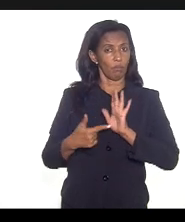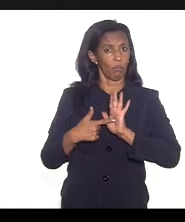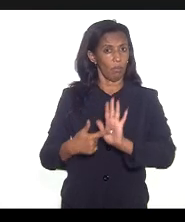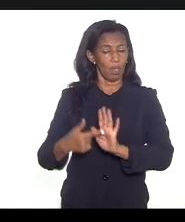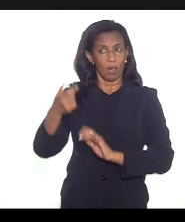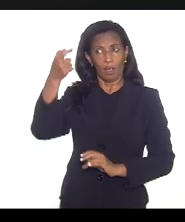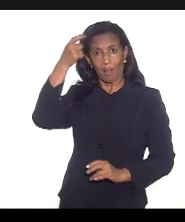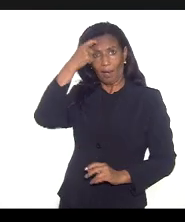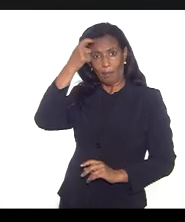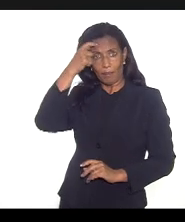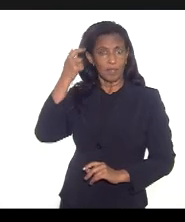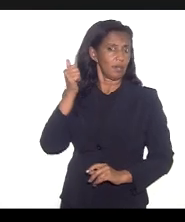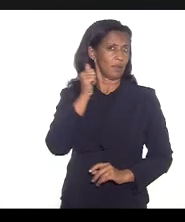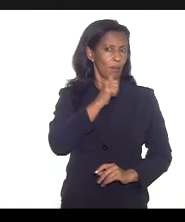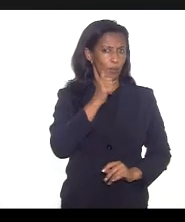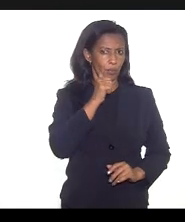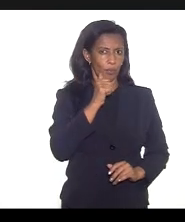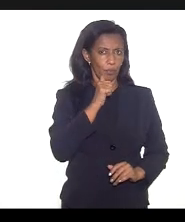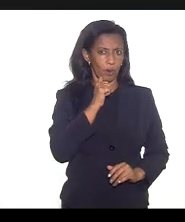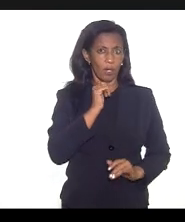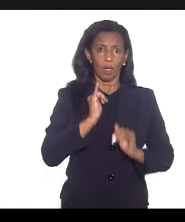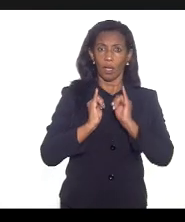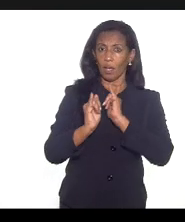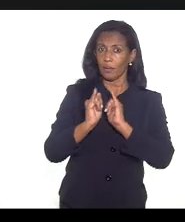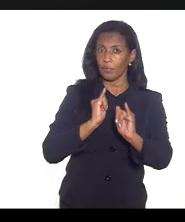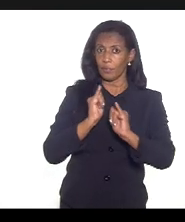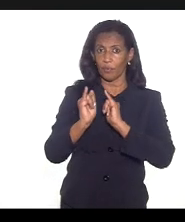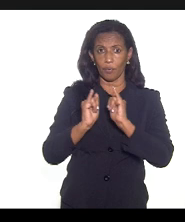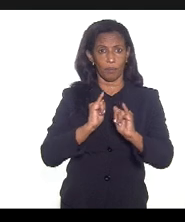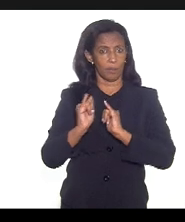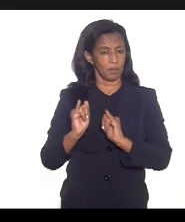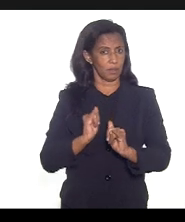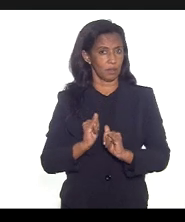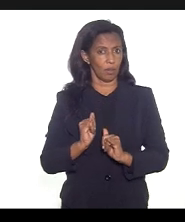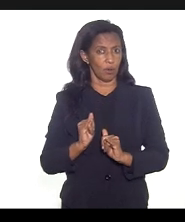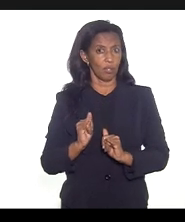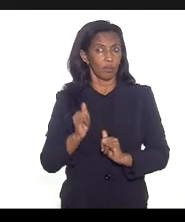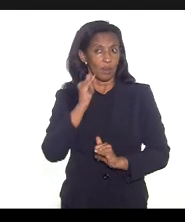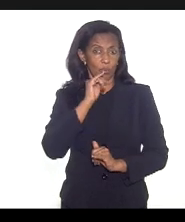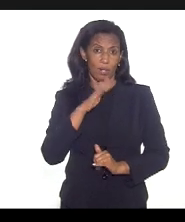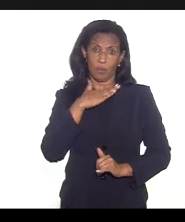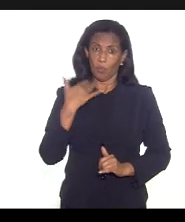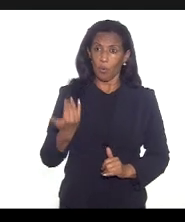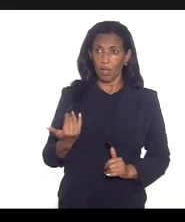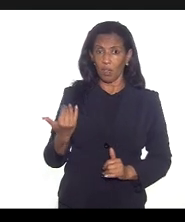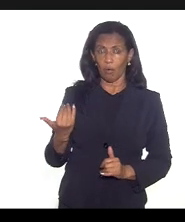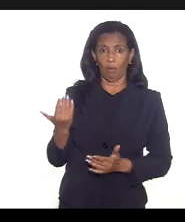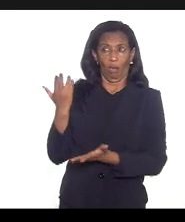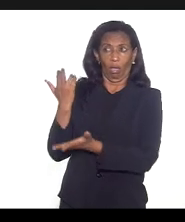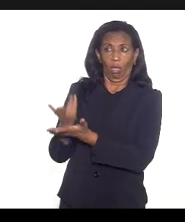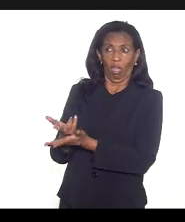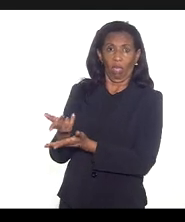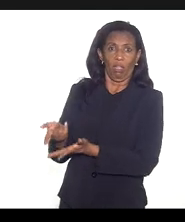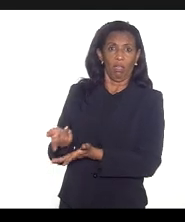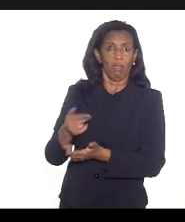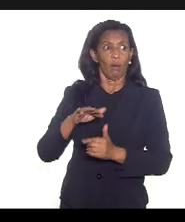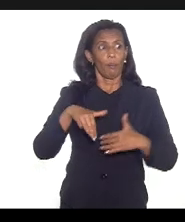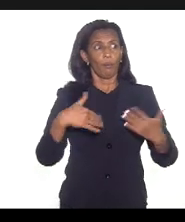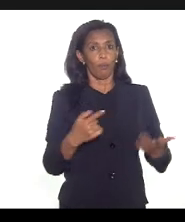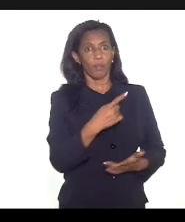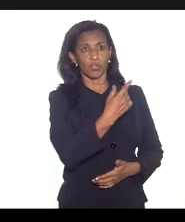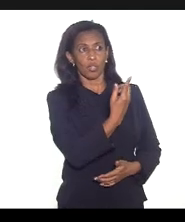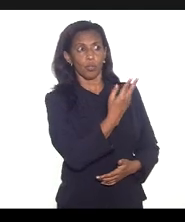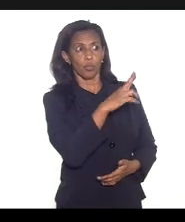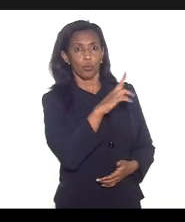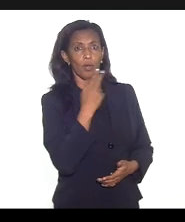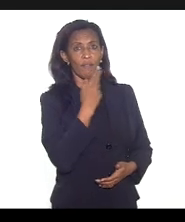na cabeça da mulher a notícia da mulher que faleceu e aí por mais que a doutora Melânia